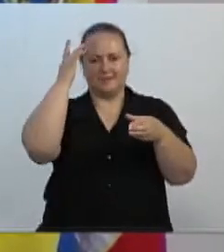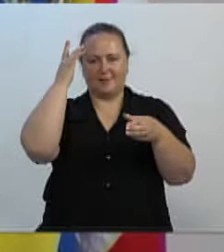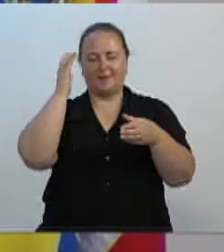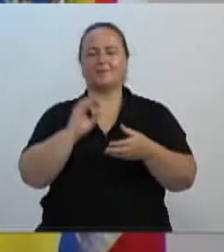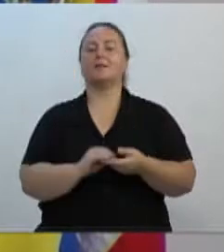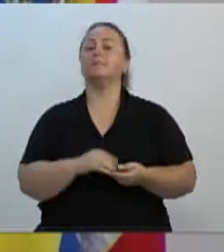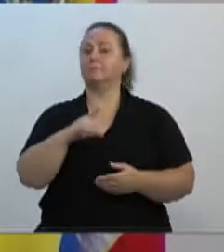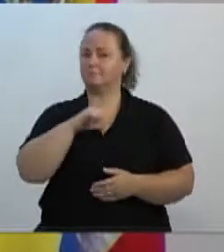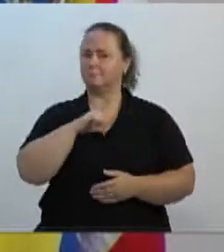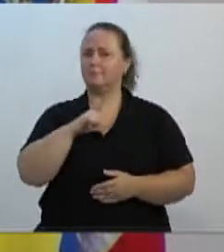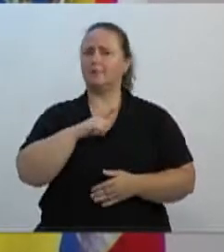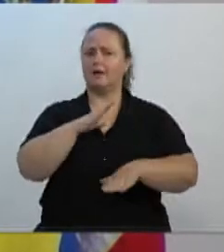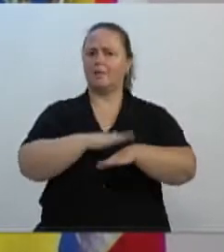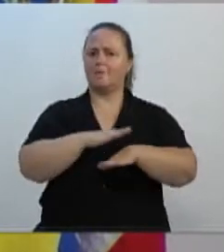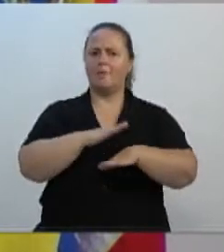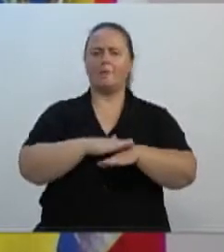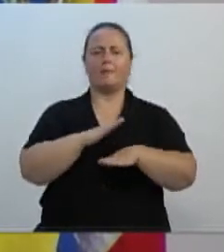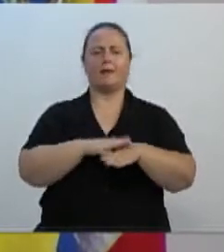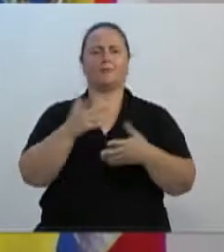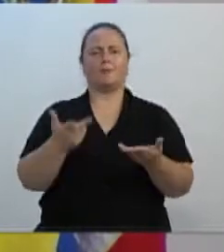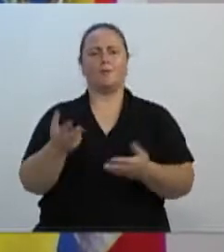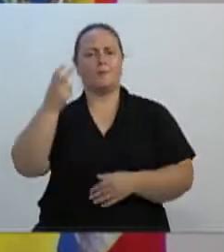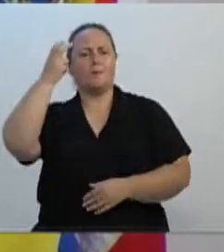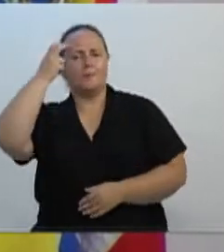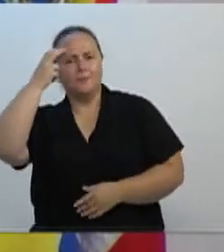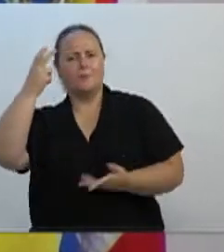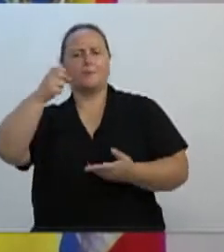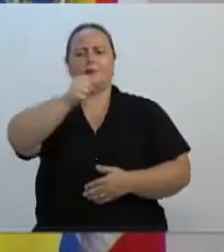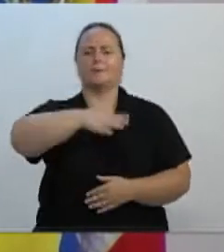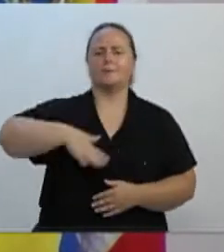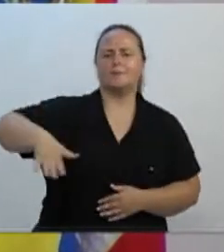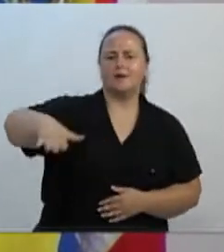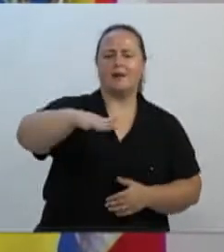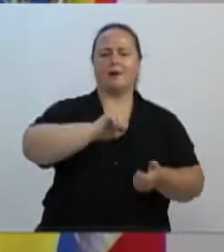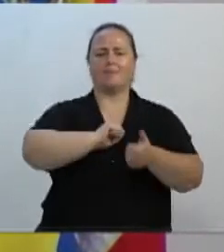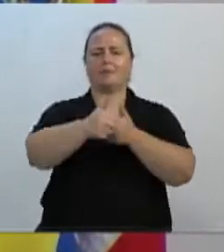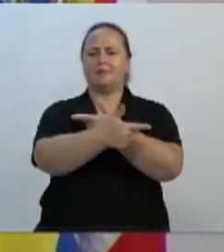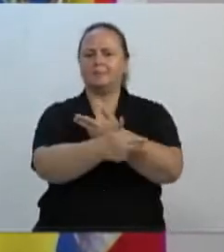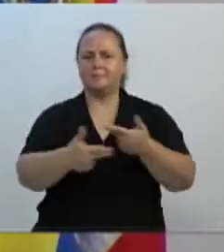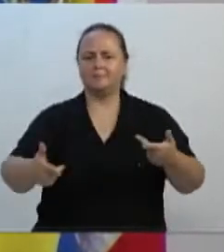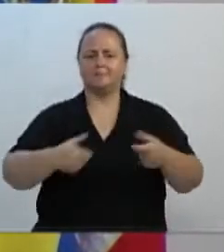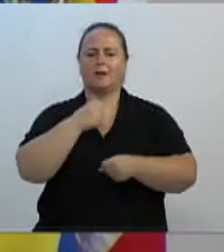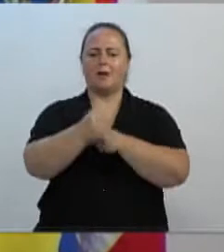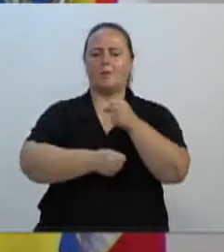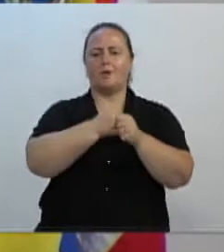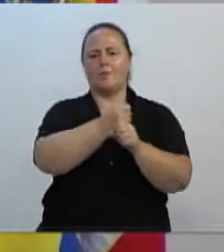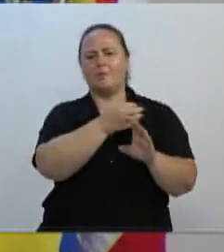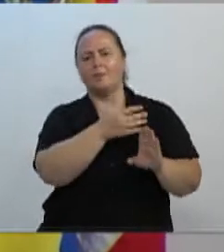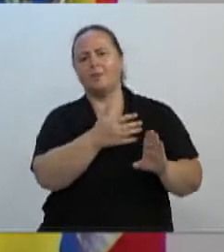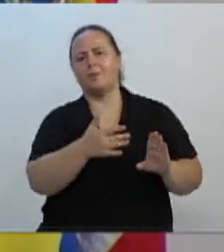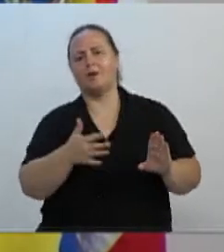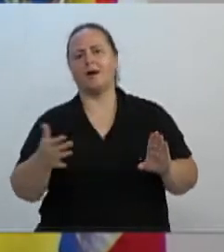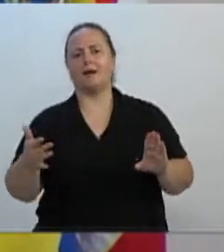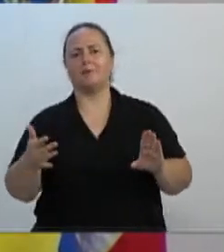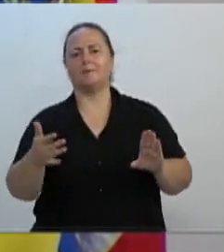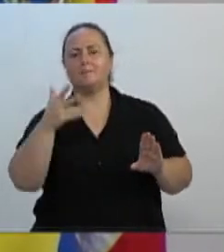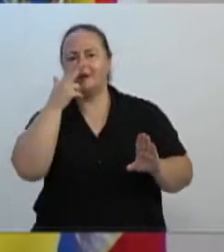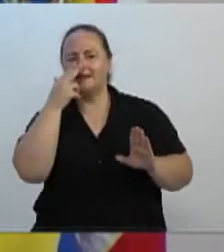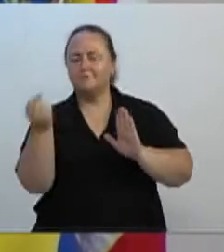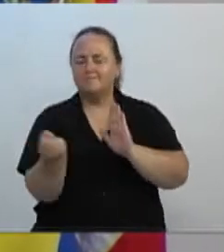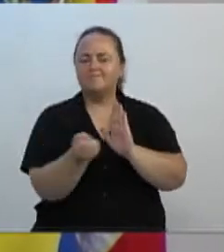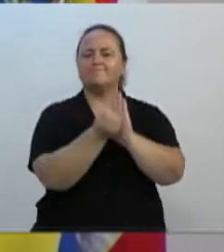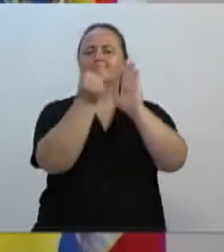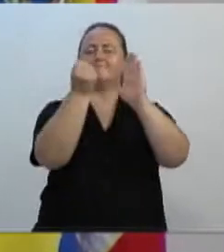sociais e esportivas que serão realizadas ao longo do ano, a fim de celebrar esse momento tão singular